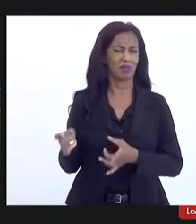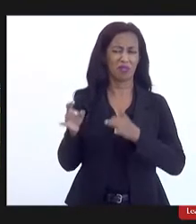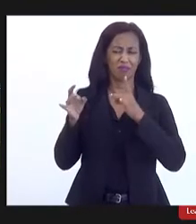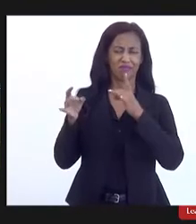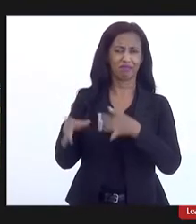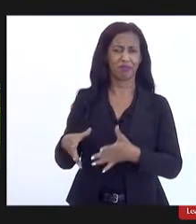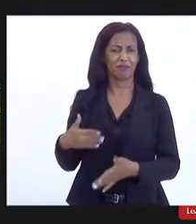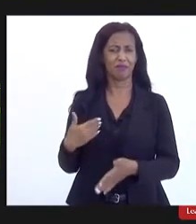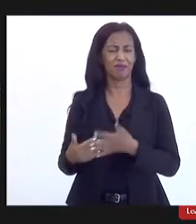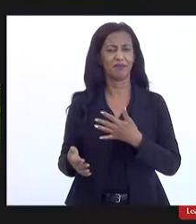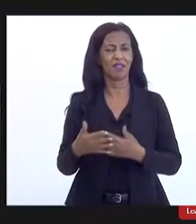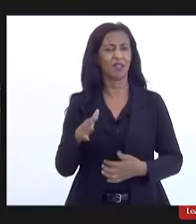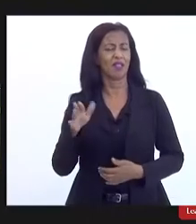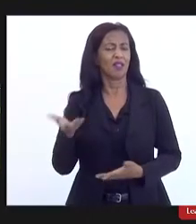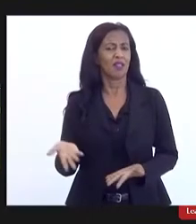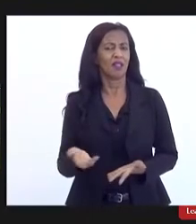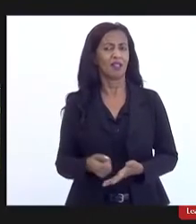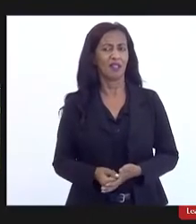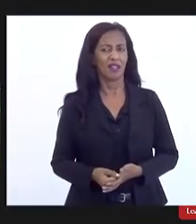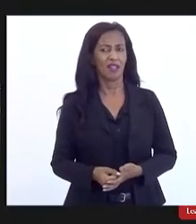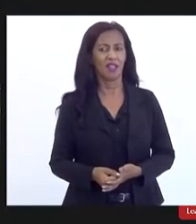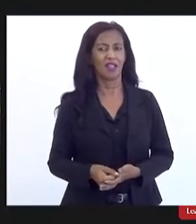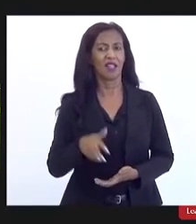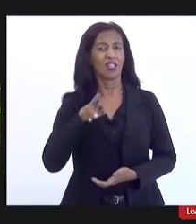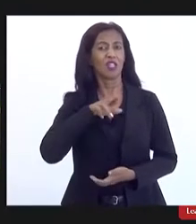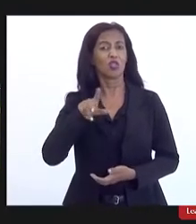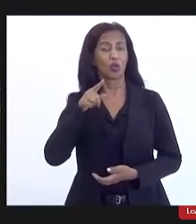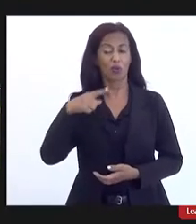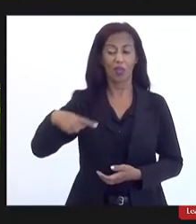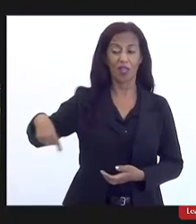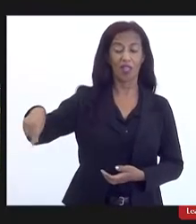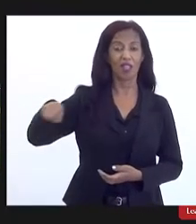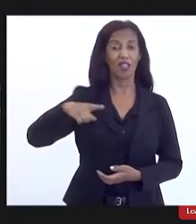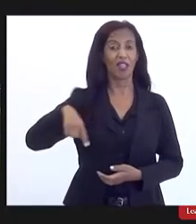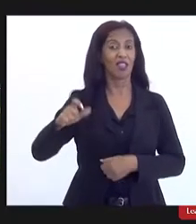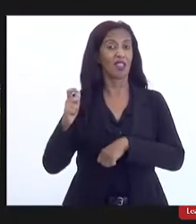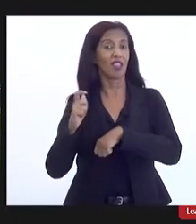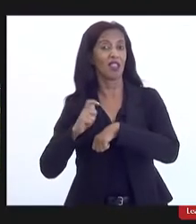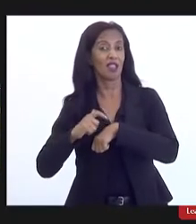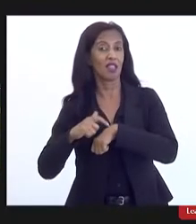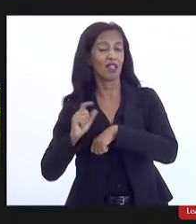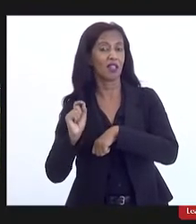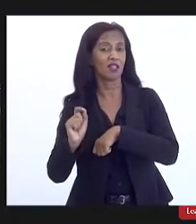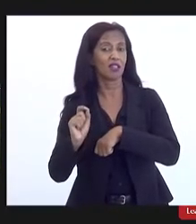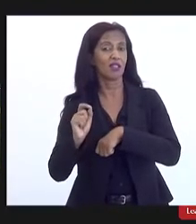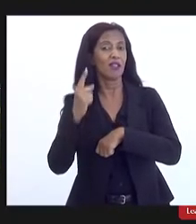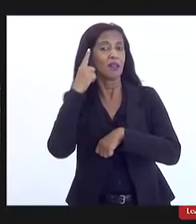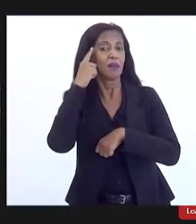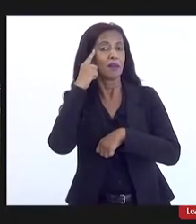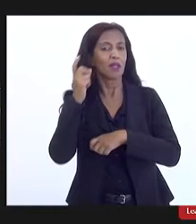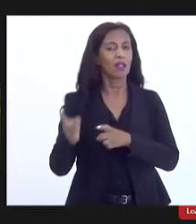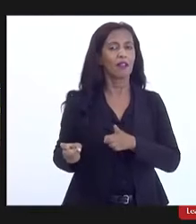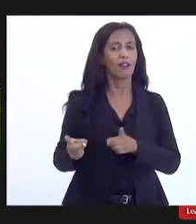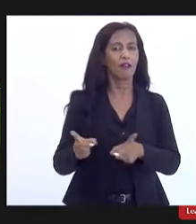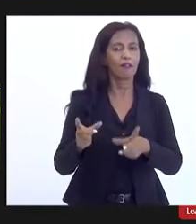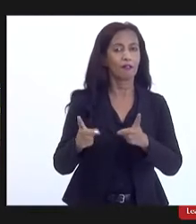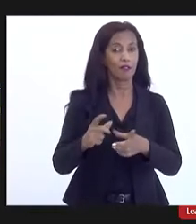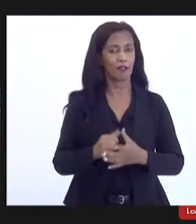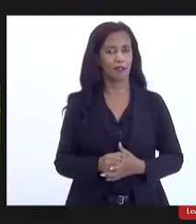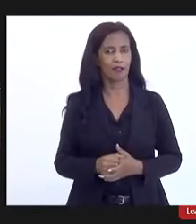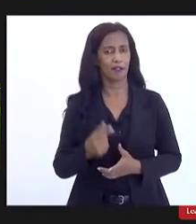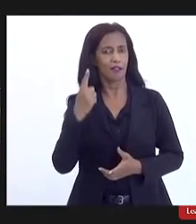questões eles só não são omissos entre eles na hora de pensar na privatização pensar